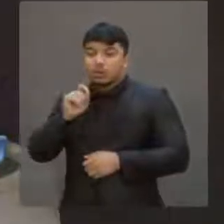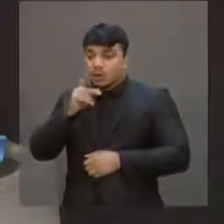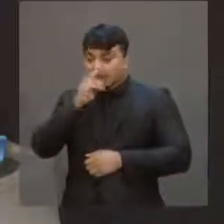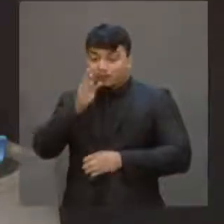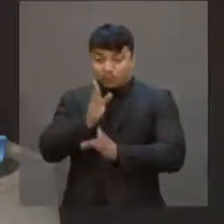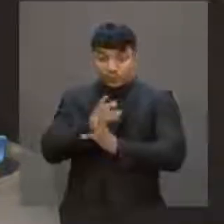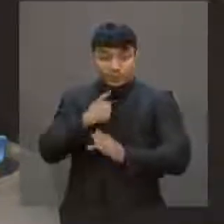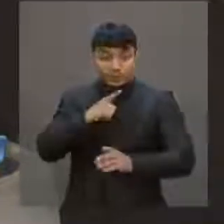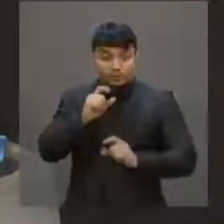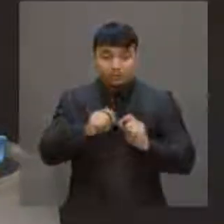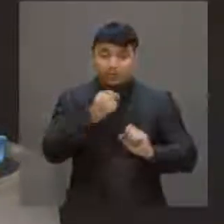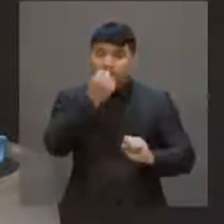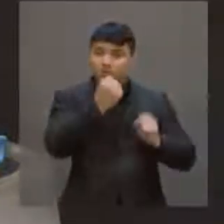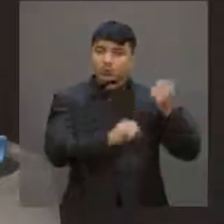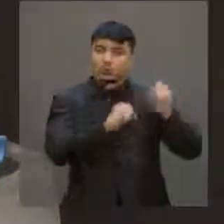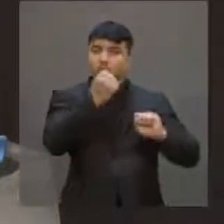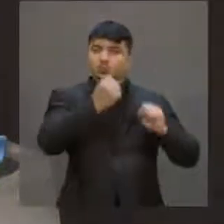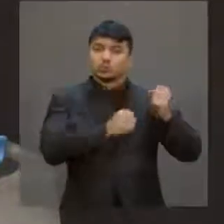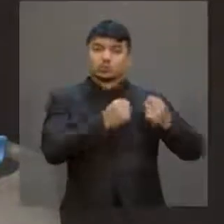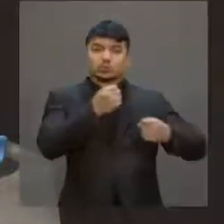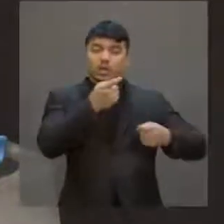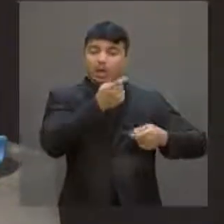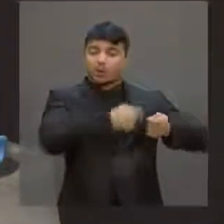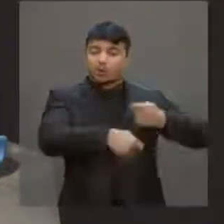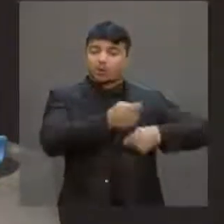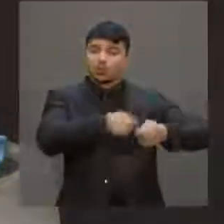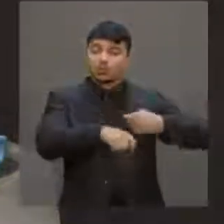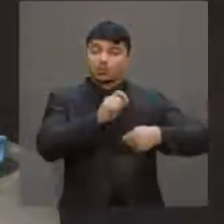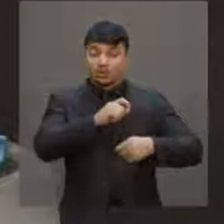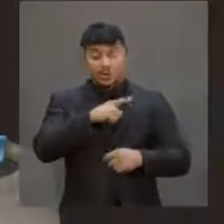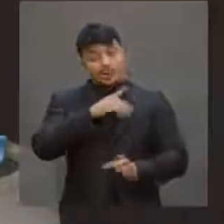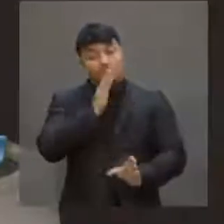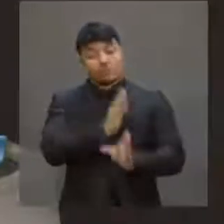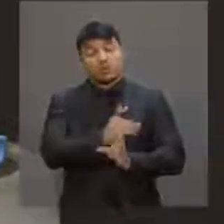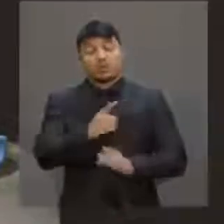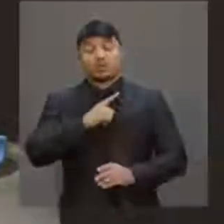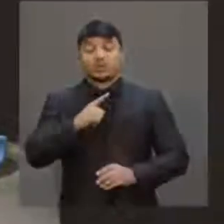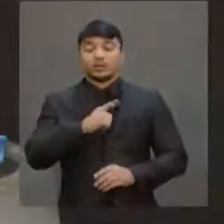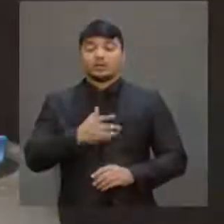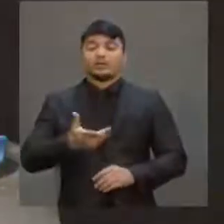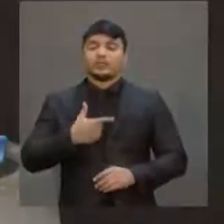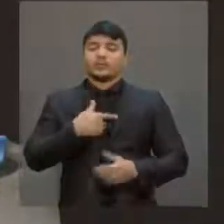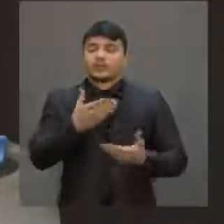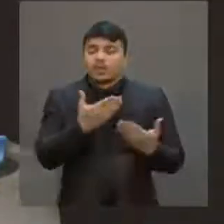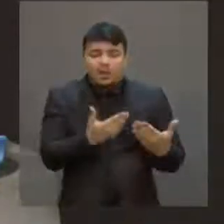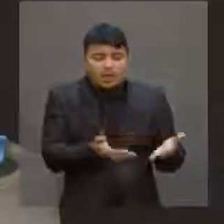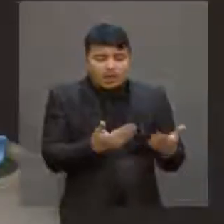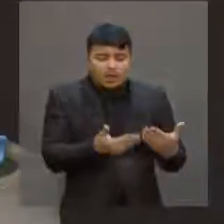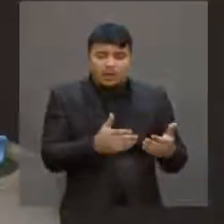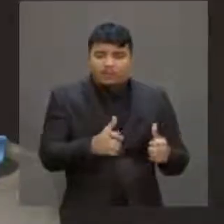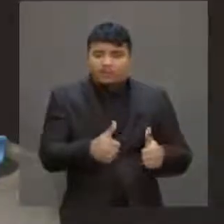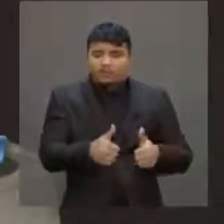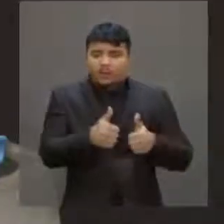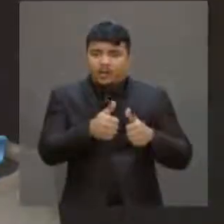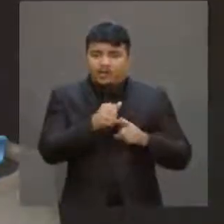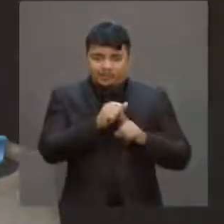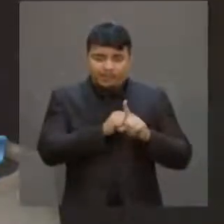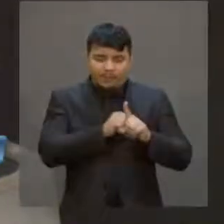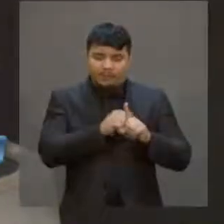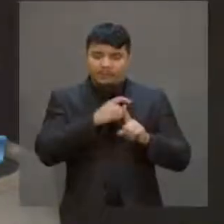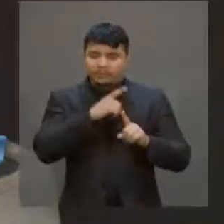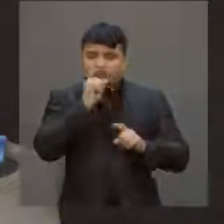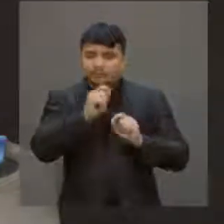dados de política industrial dão conta de que, apesar de uma leve tendência de melhora no último mês, o que